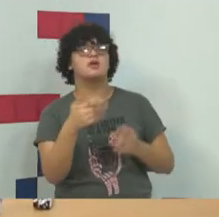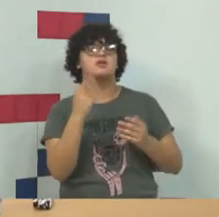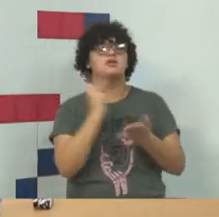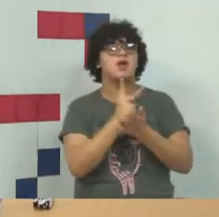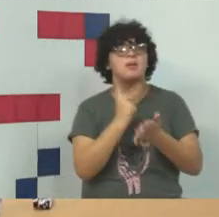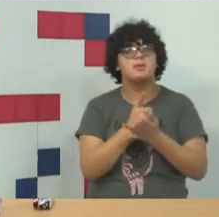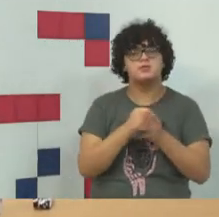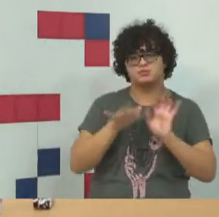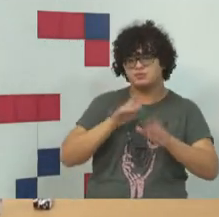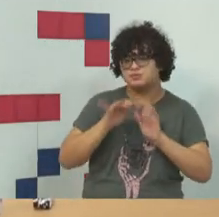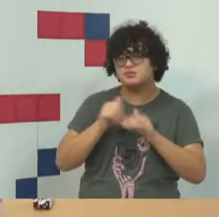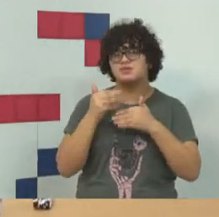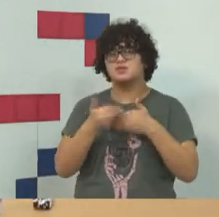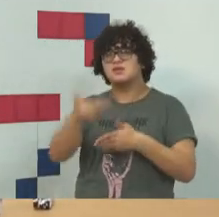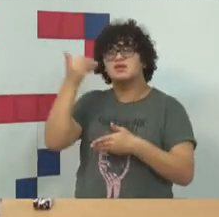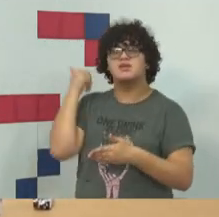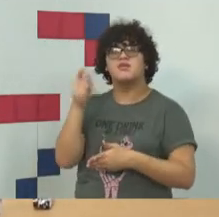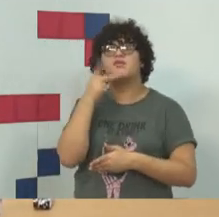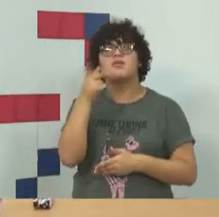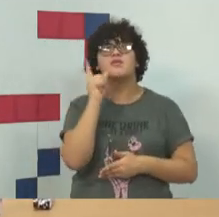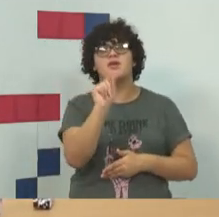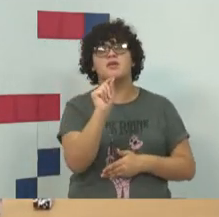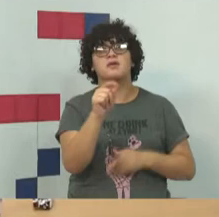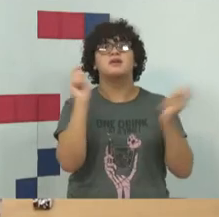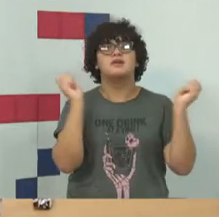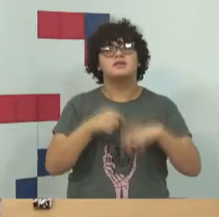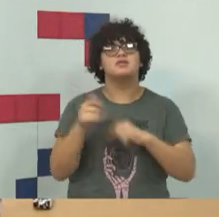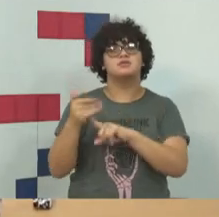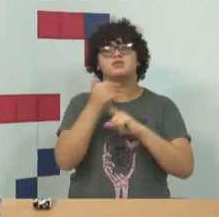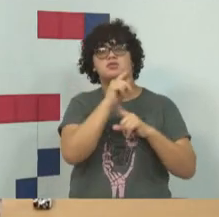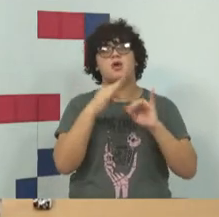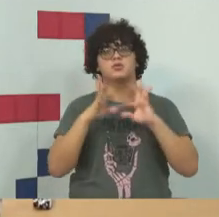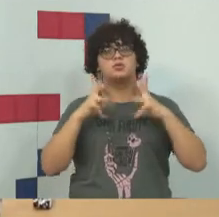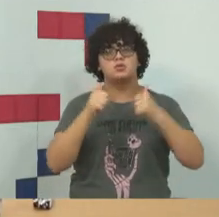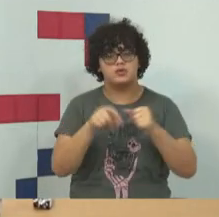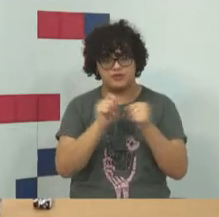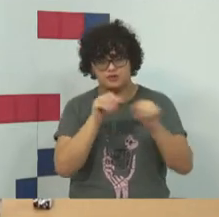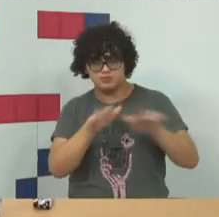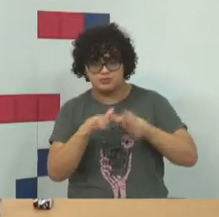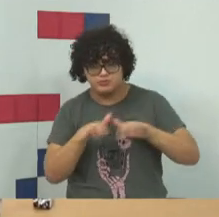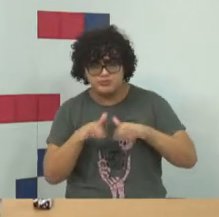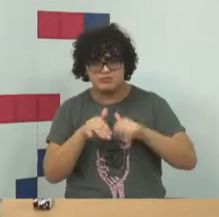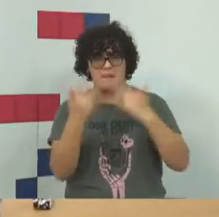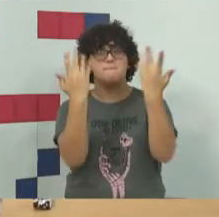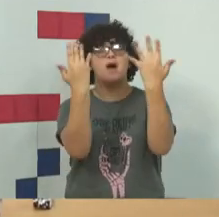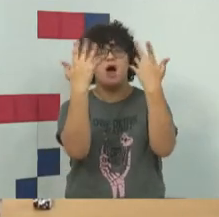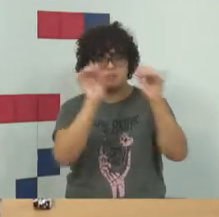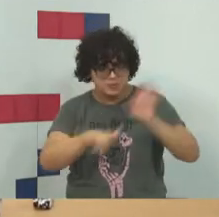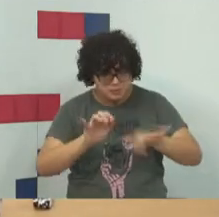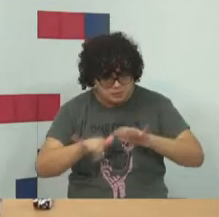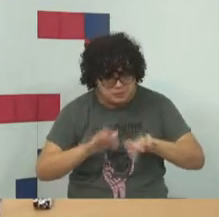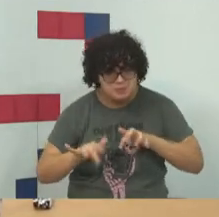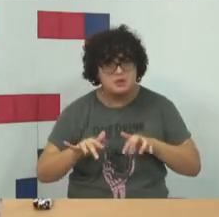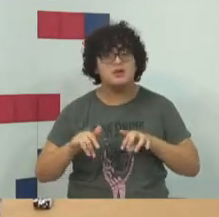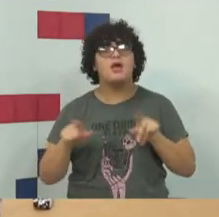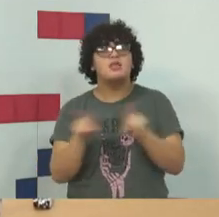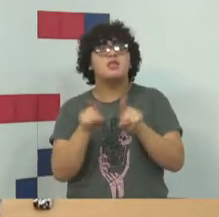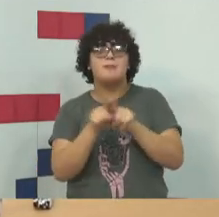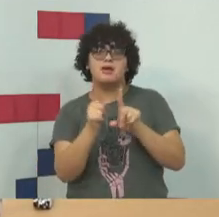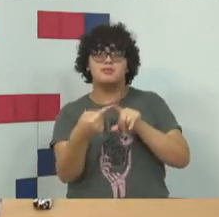Havia, no passado, quem dissesse que se chamaria direito digital porque tudo era feito a partir dos dedos, que também se chamam dígitos.